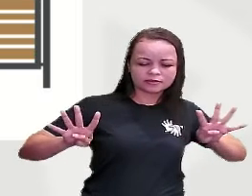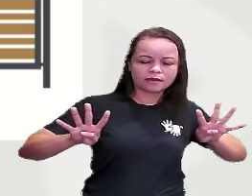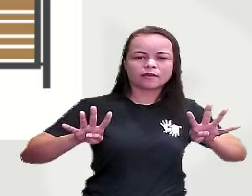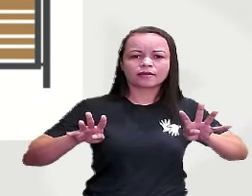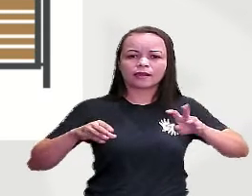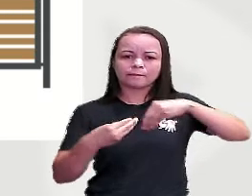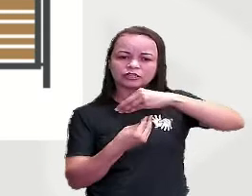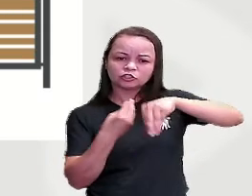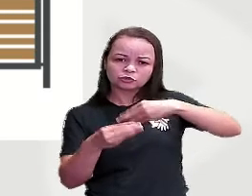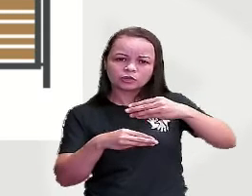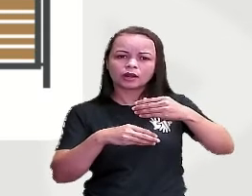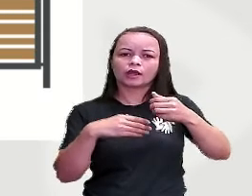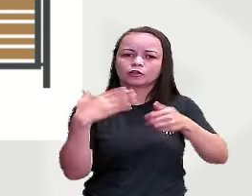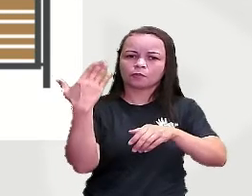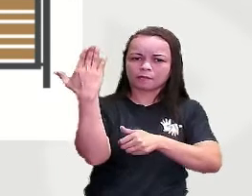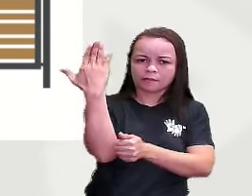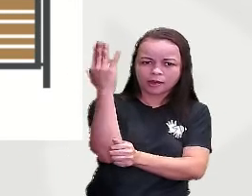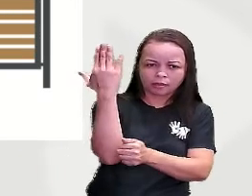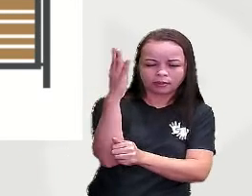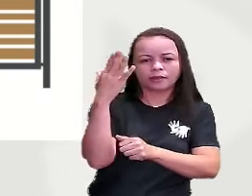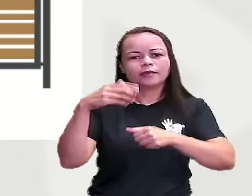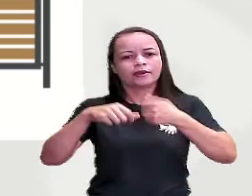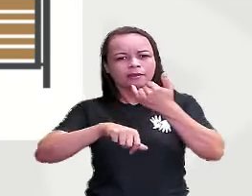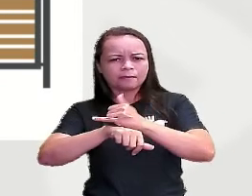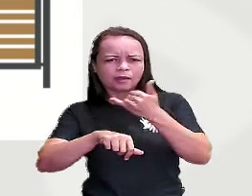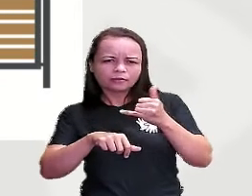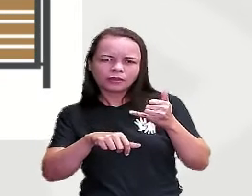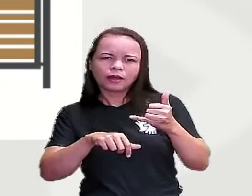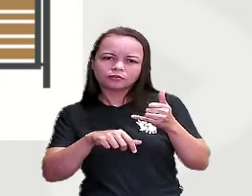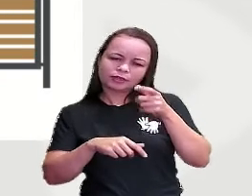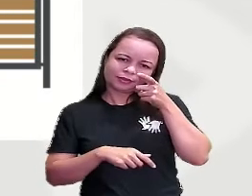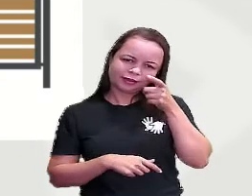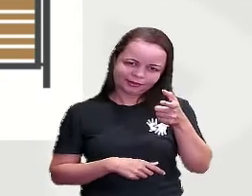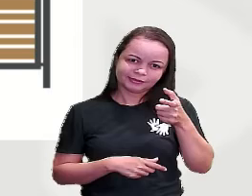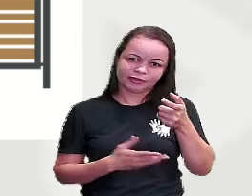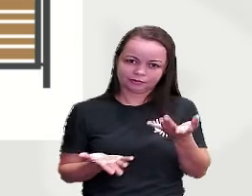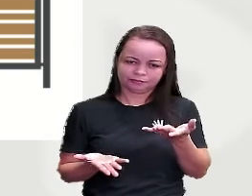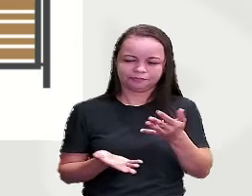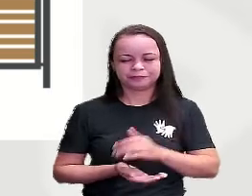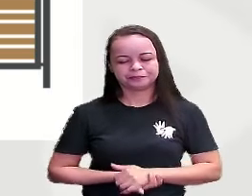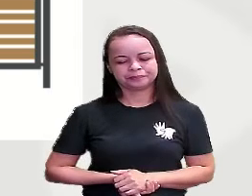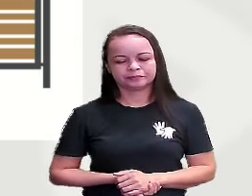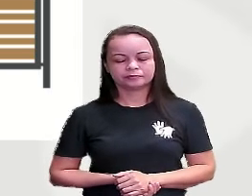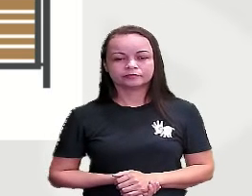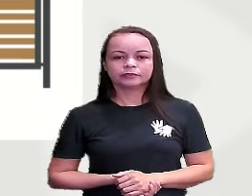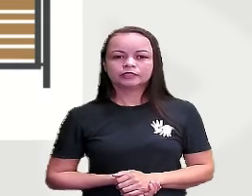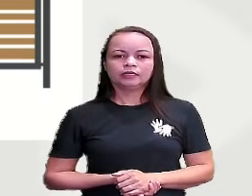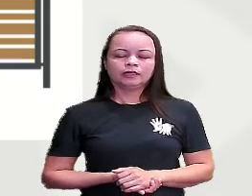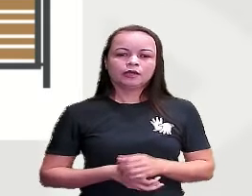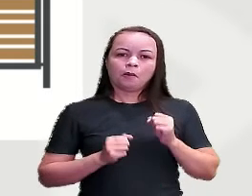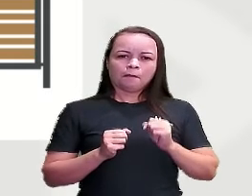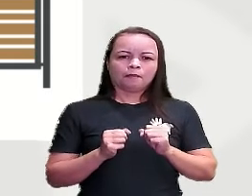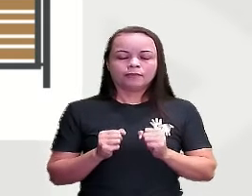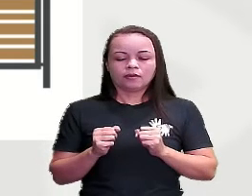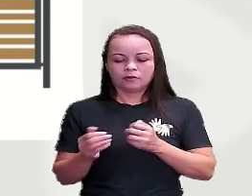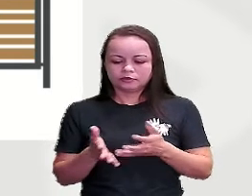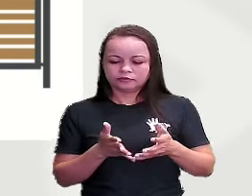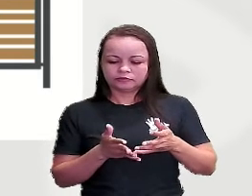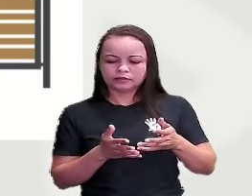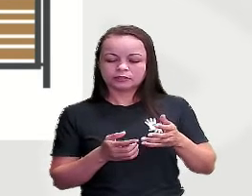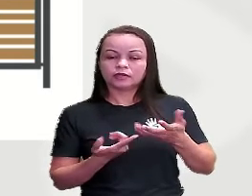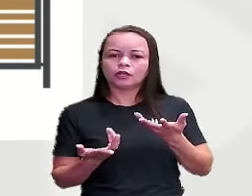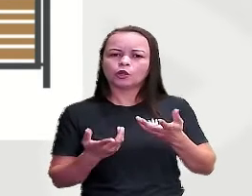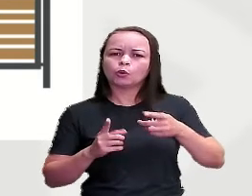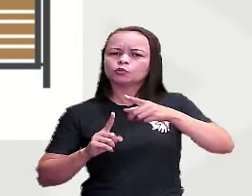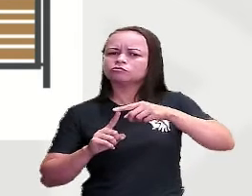e madeira Olha aí que interessante Certo? Então eu posso fazer um tipo de